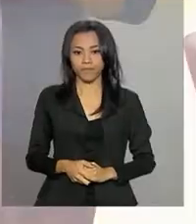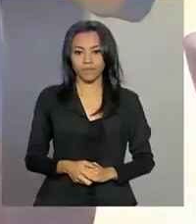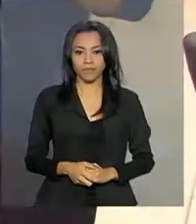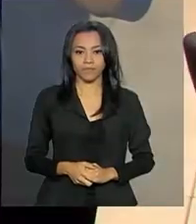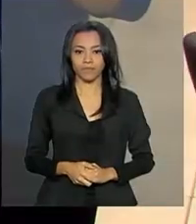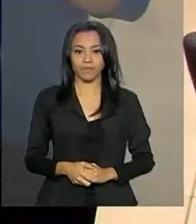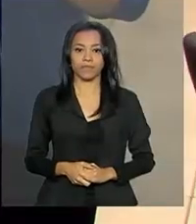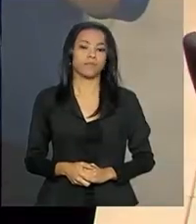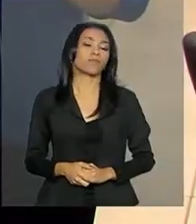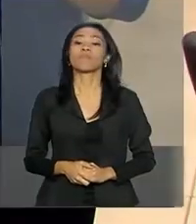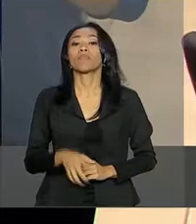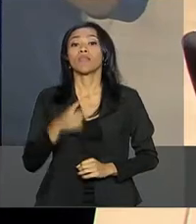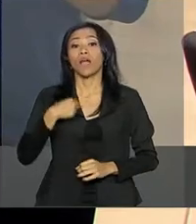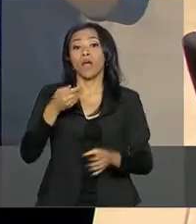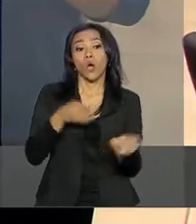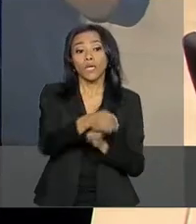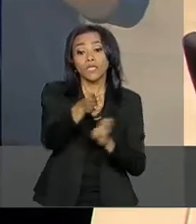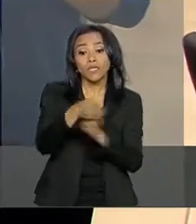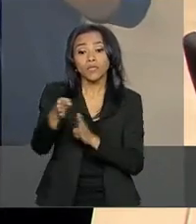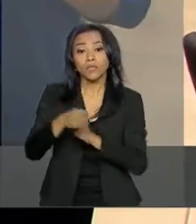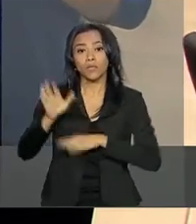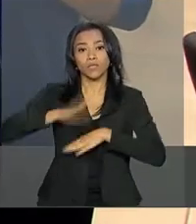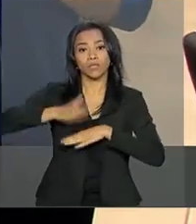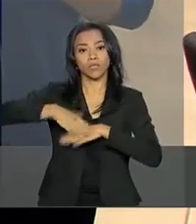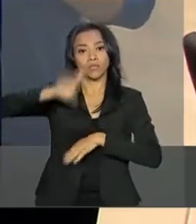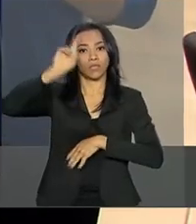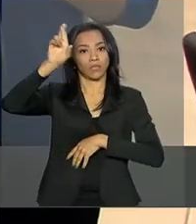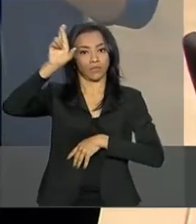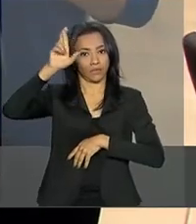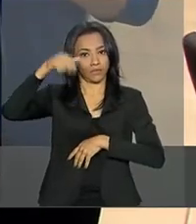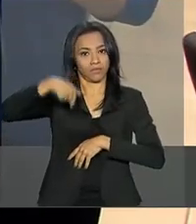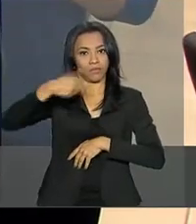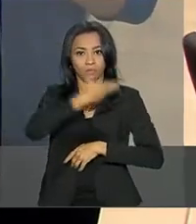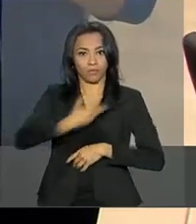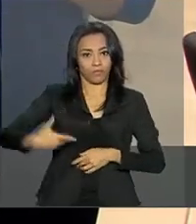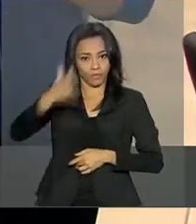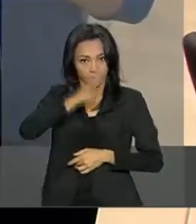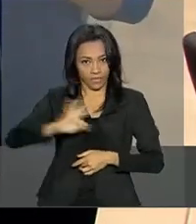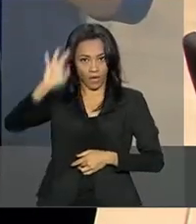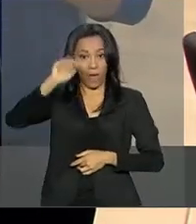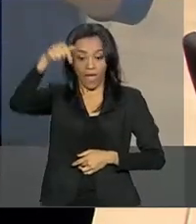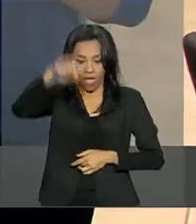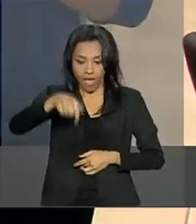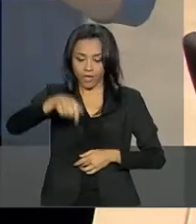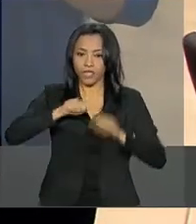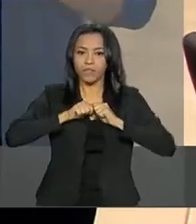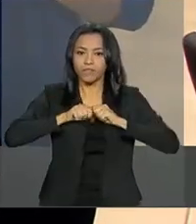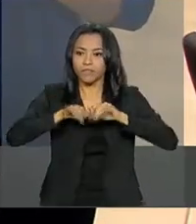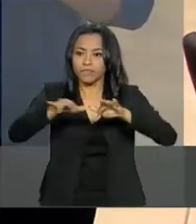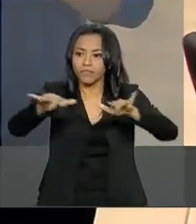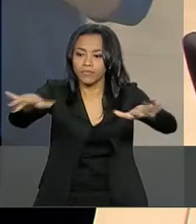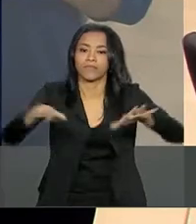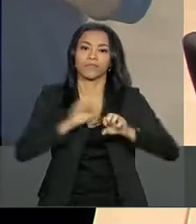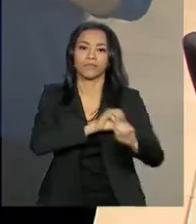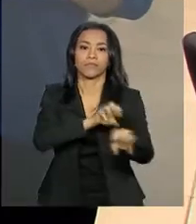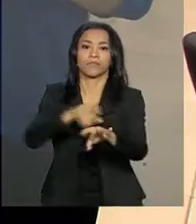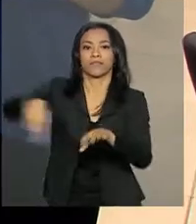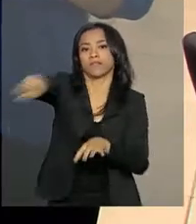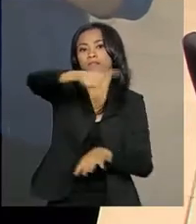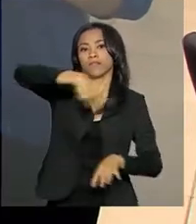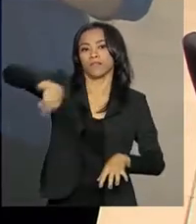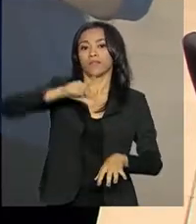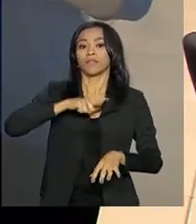As orientações dadas pelo Gabinete de Intervenção Federal são recebidas aqui pelo Comando Conjunto, que é